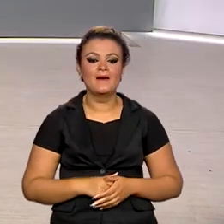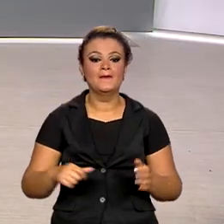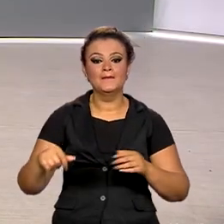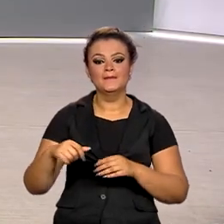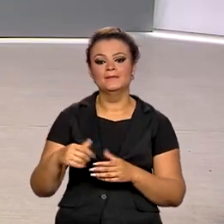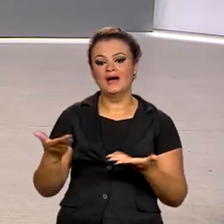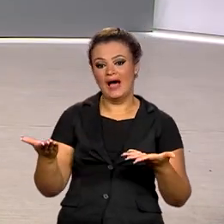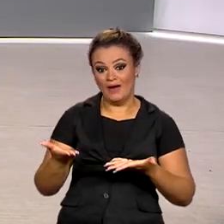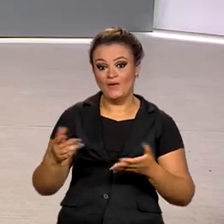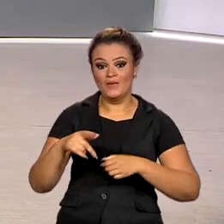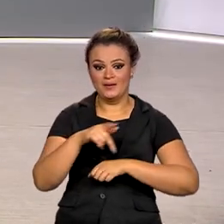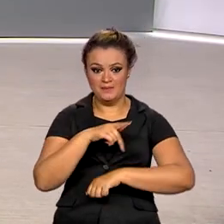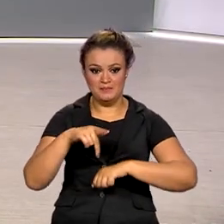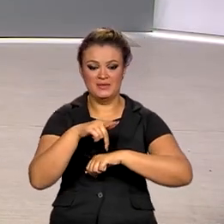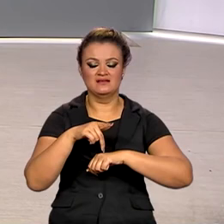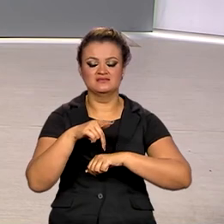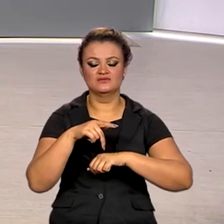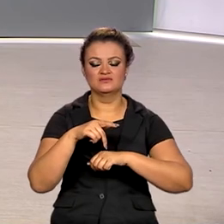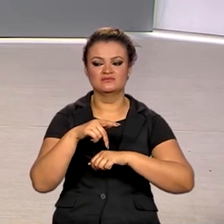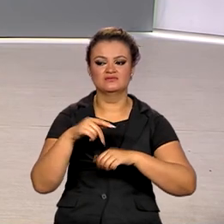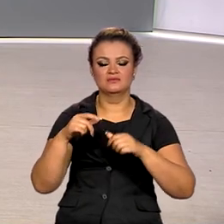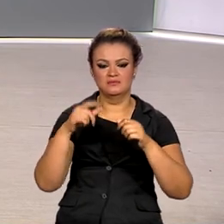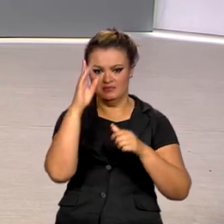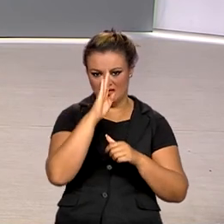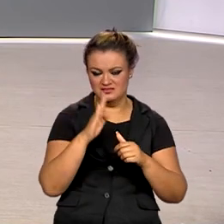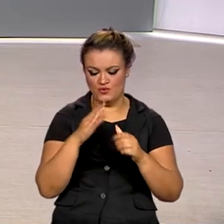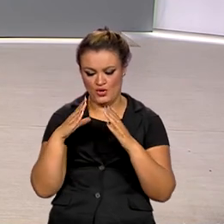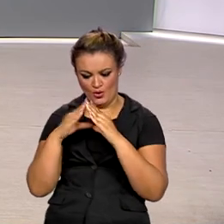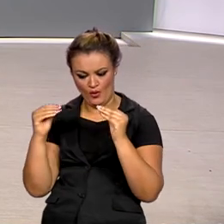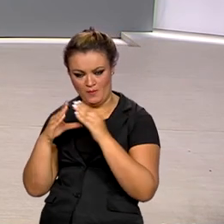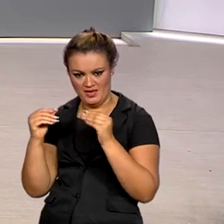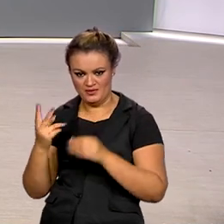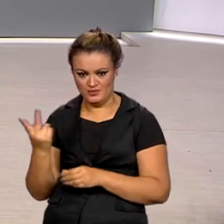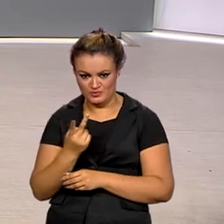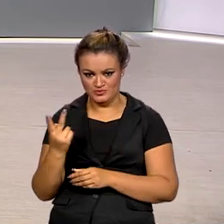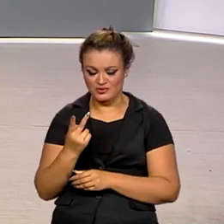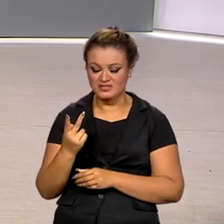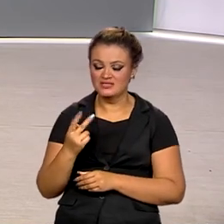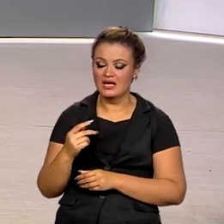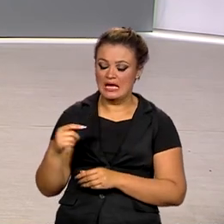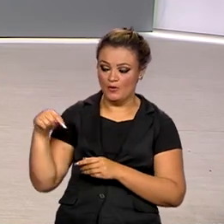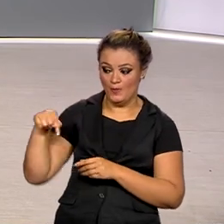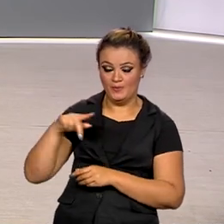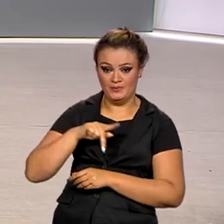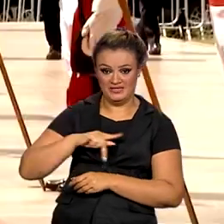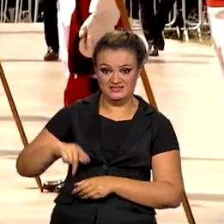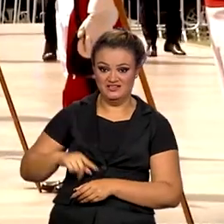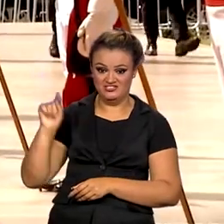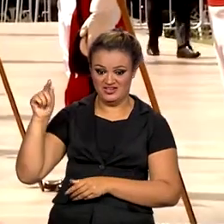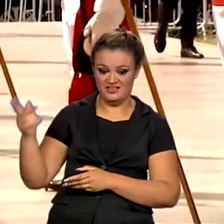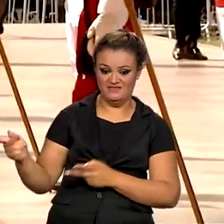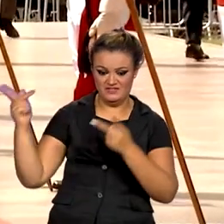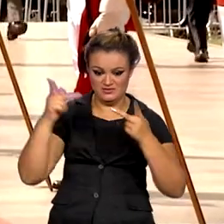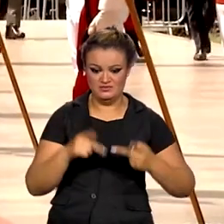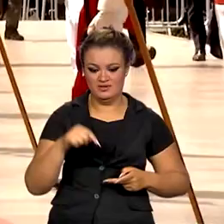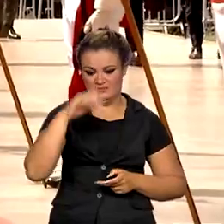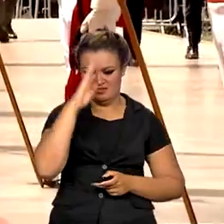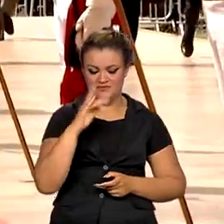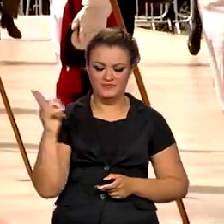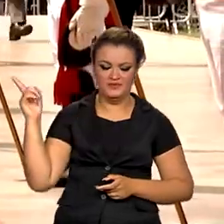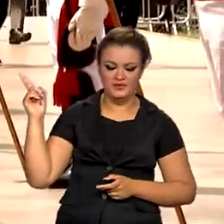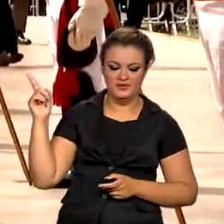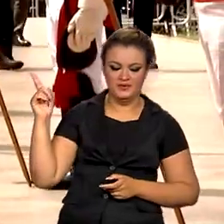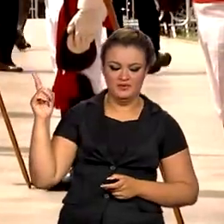95 anos de relações diplomáticas e o chefe de Estado romeno está em visita ao Brasil. O presidente da